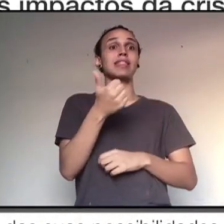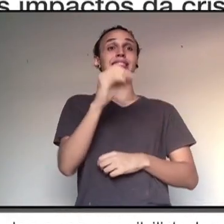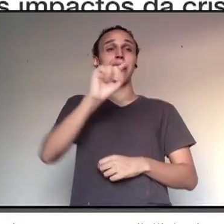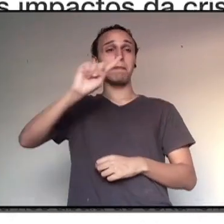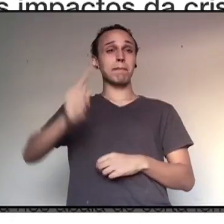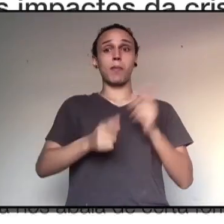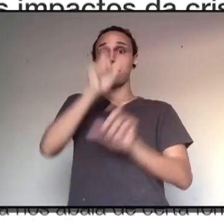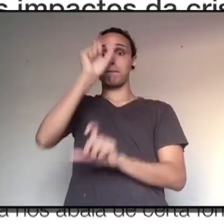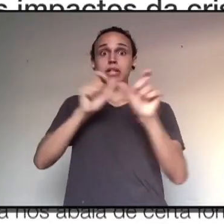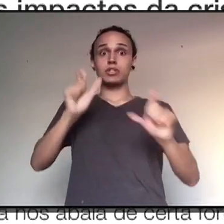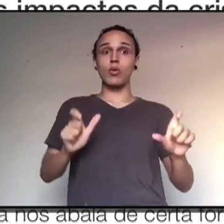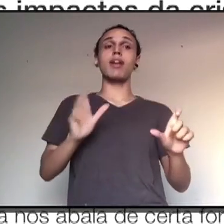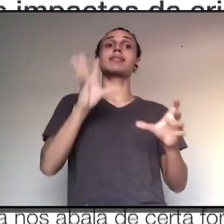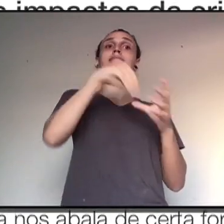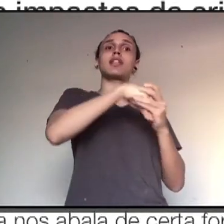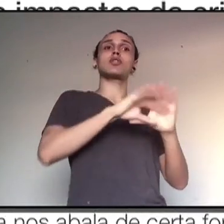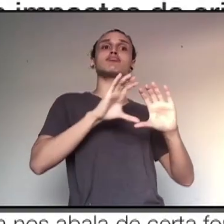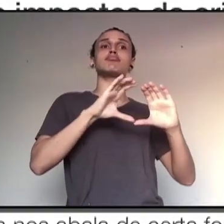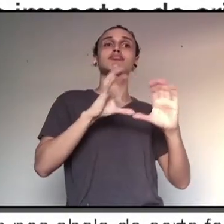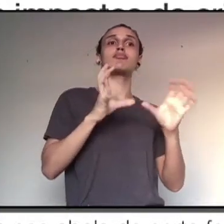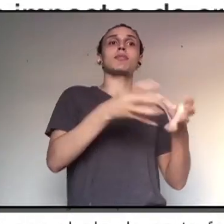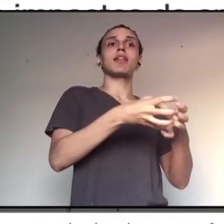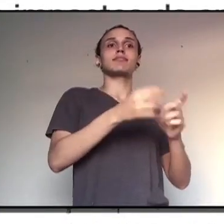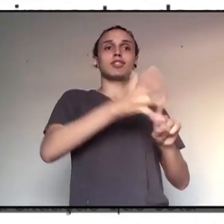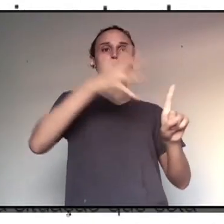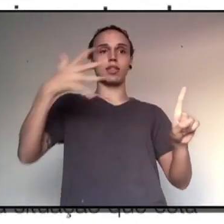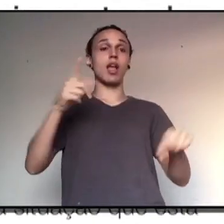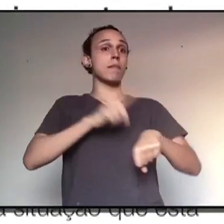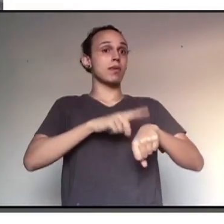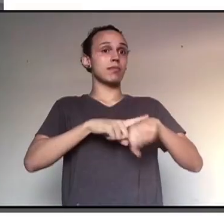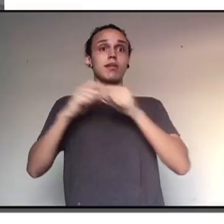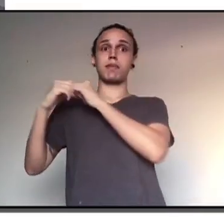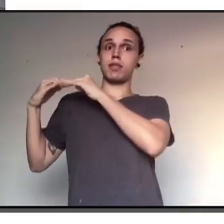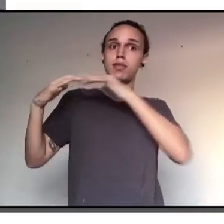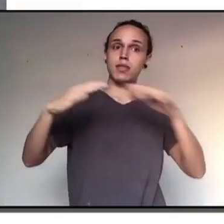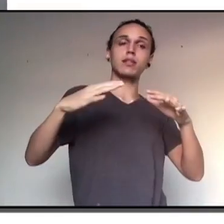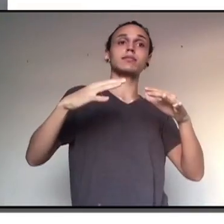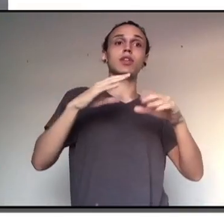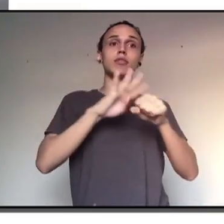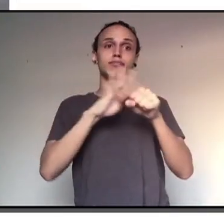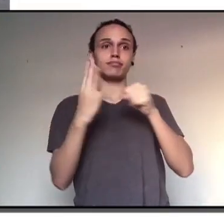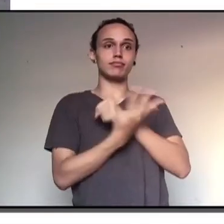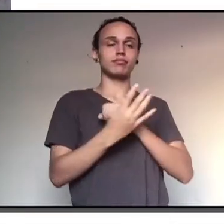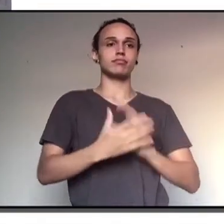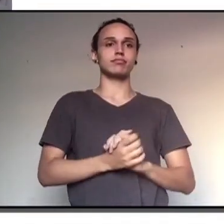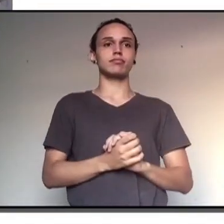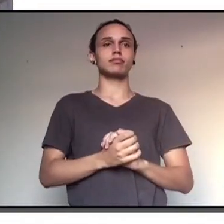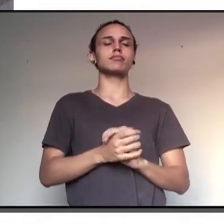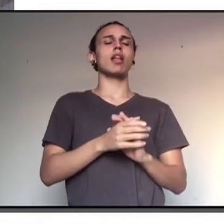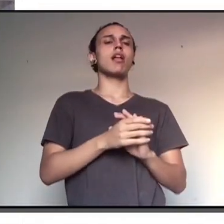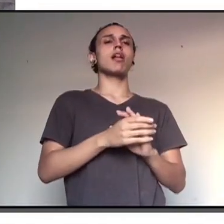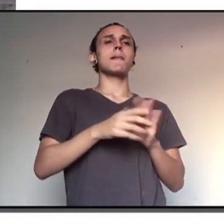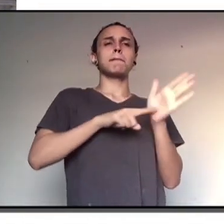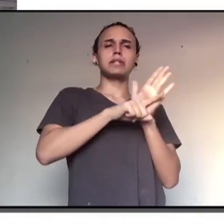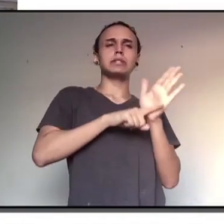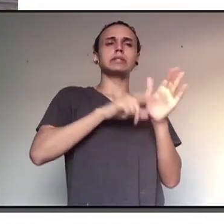da comunidade LGBT+, durante a pandemia de Covid-19. A pesquisa, coordenada por pesquisadores da